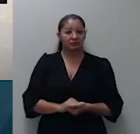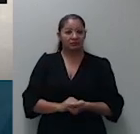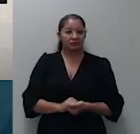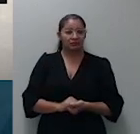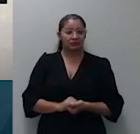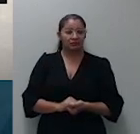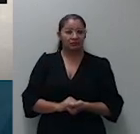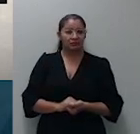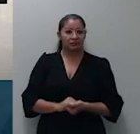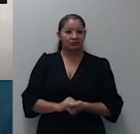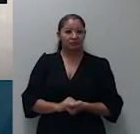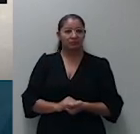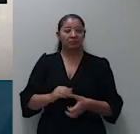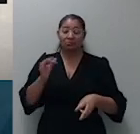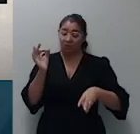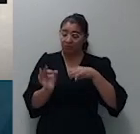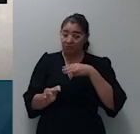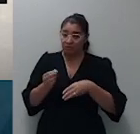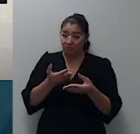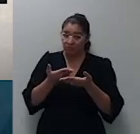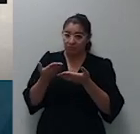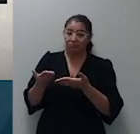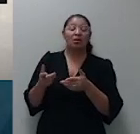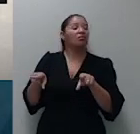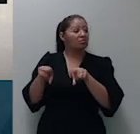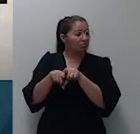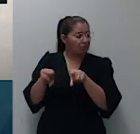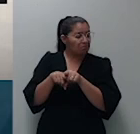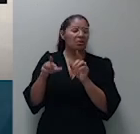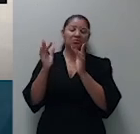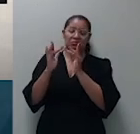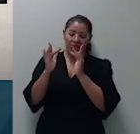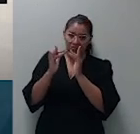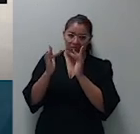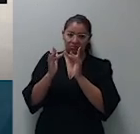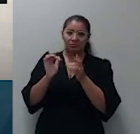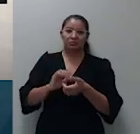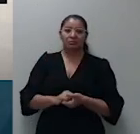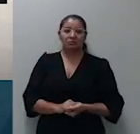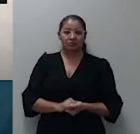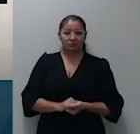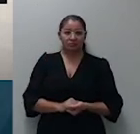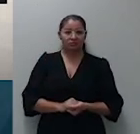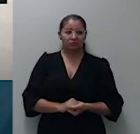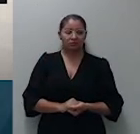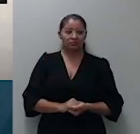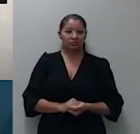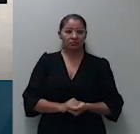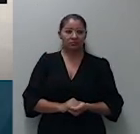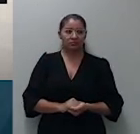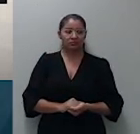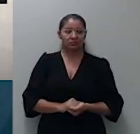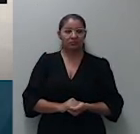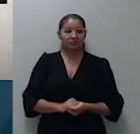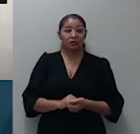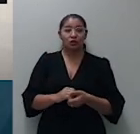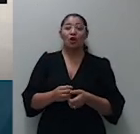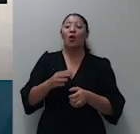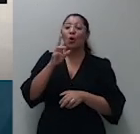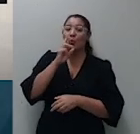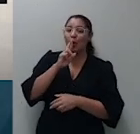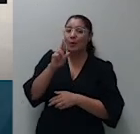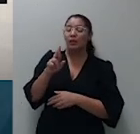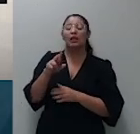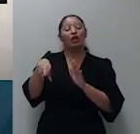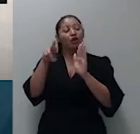Marco Butz eu também estou de acordo senhor presidente proclama então questão de ordem acolhida